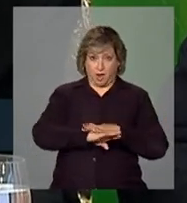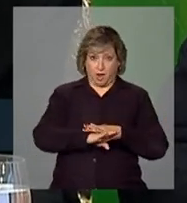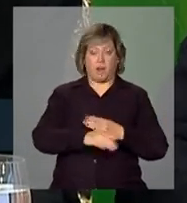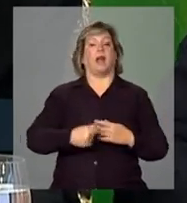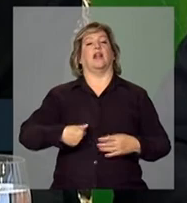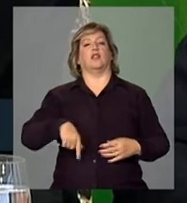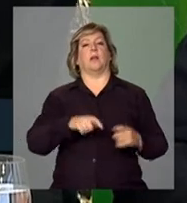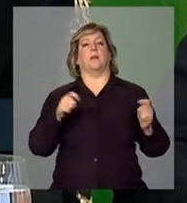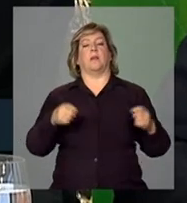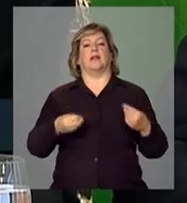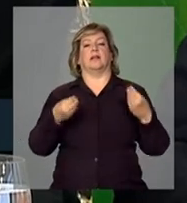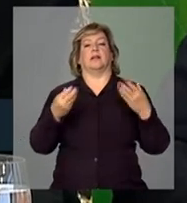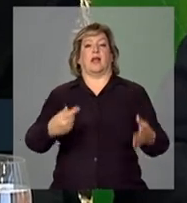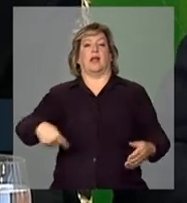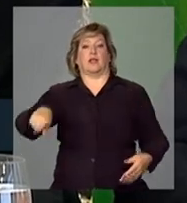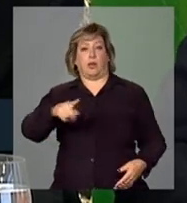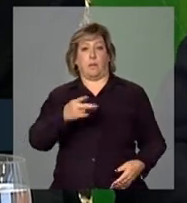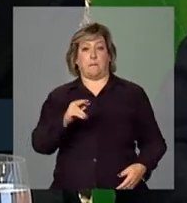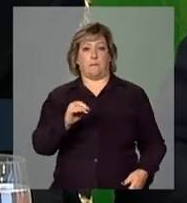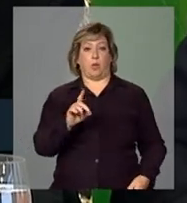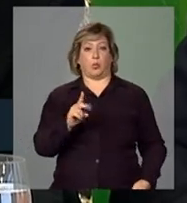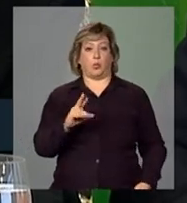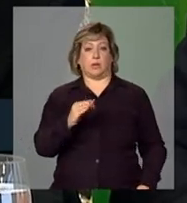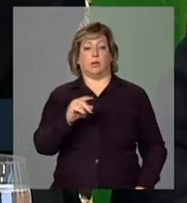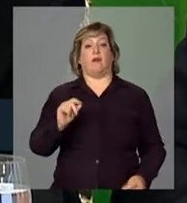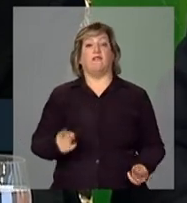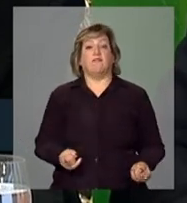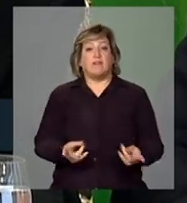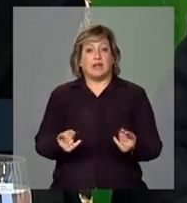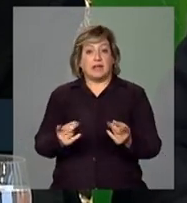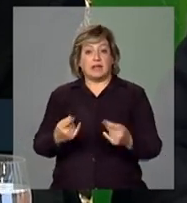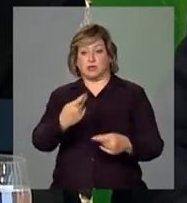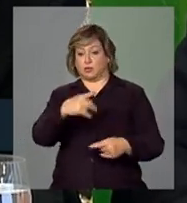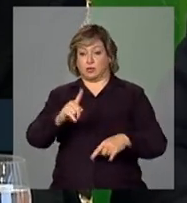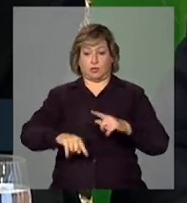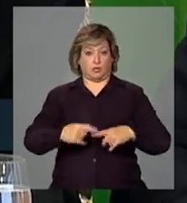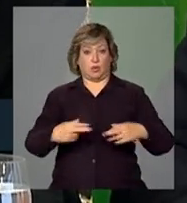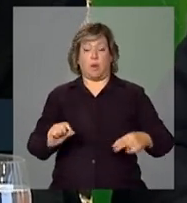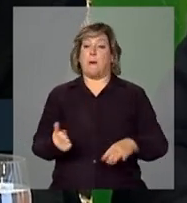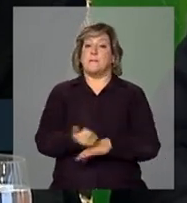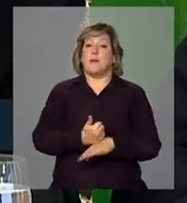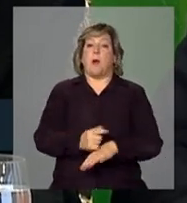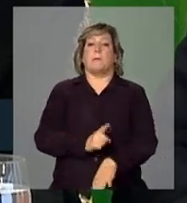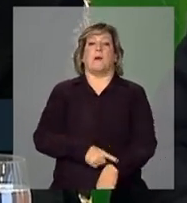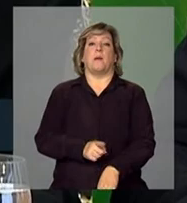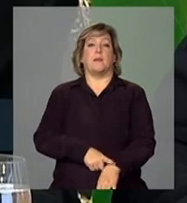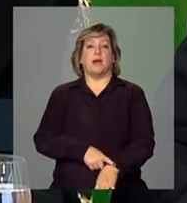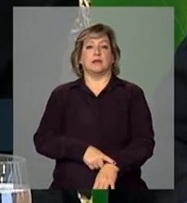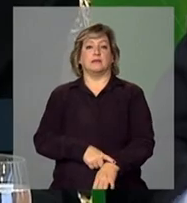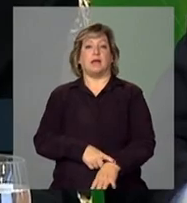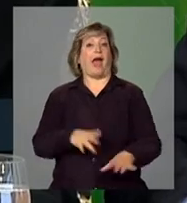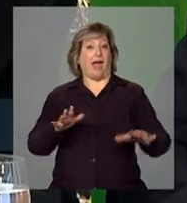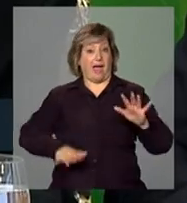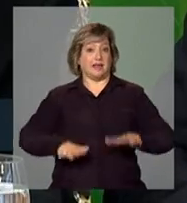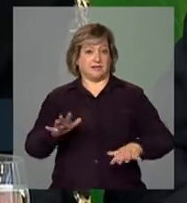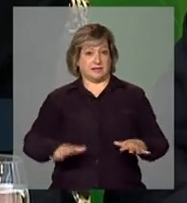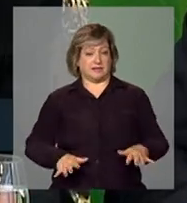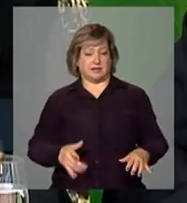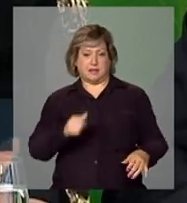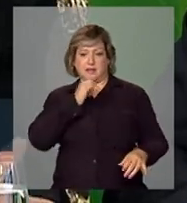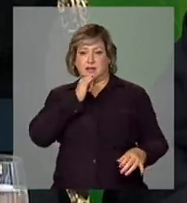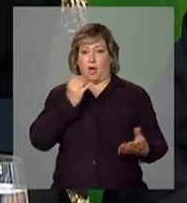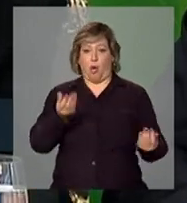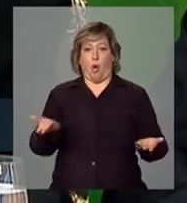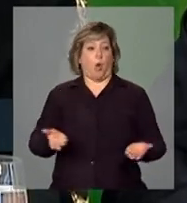nós damos condições aos nossos produtores de vender, de comercializar seus produtos nos melhores momentos. Às vezes, o produtor hoje, por questão de